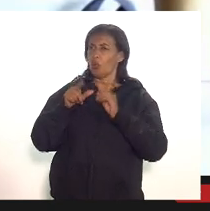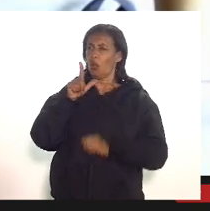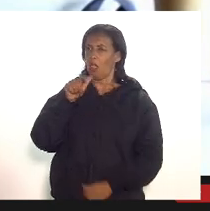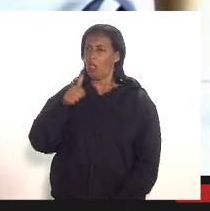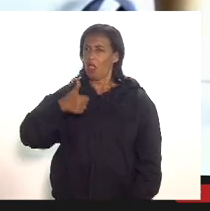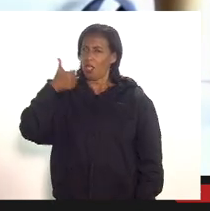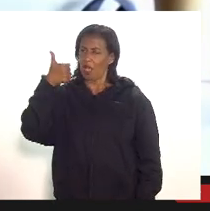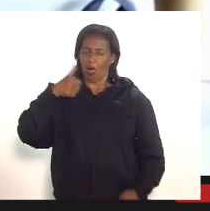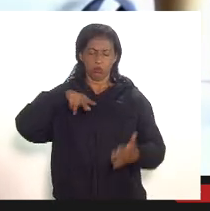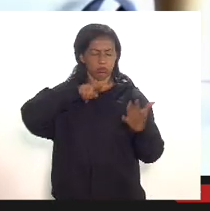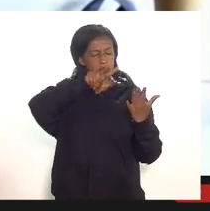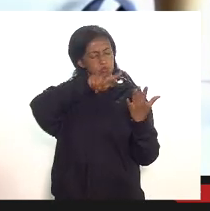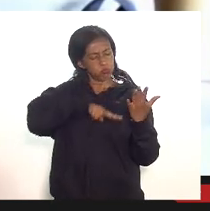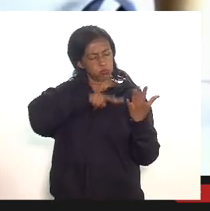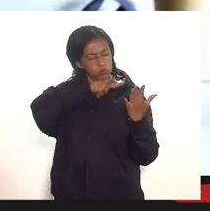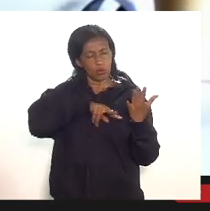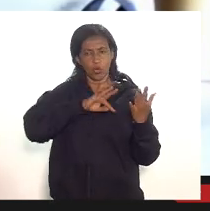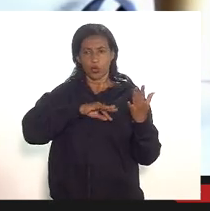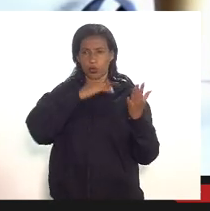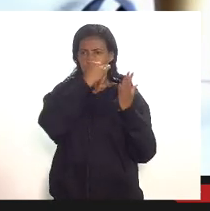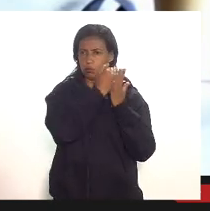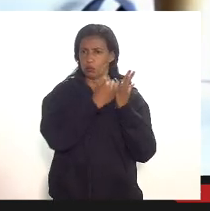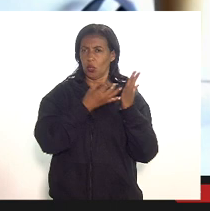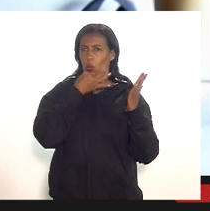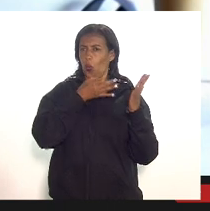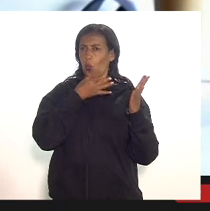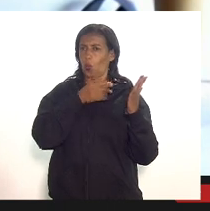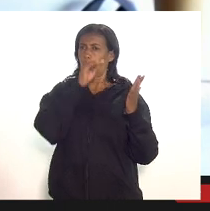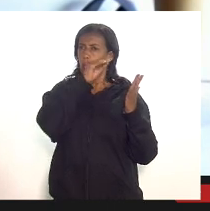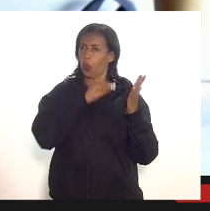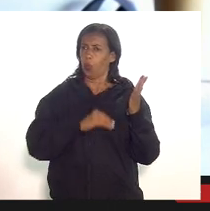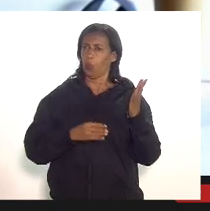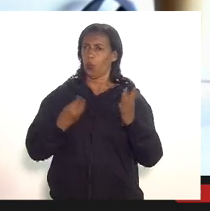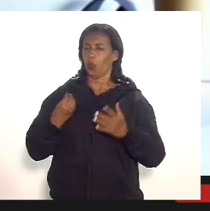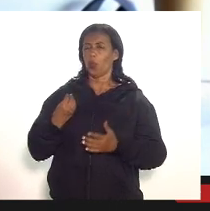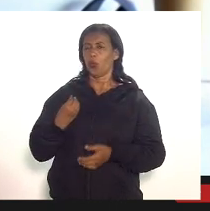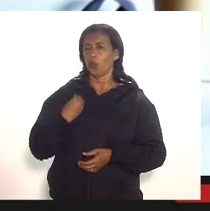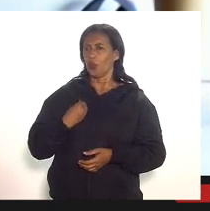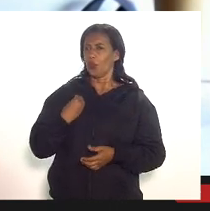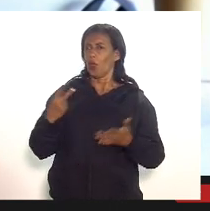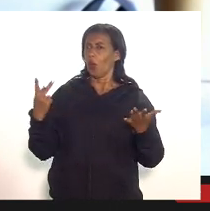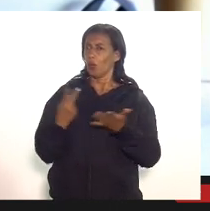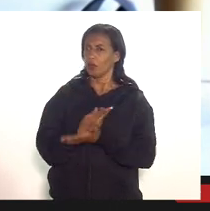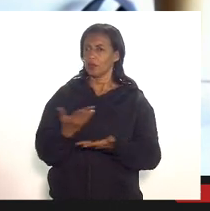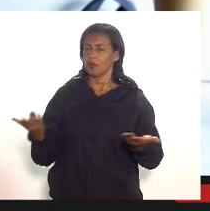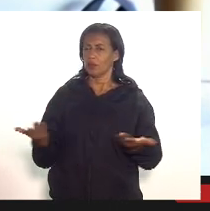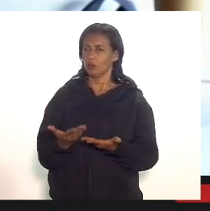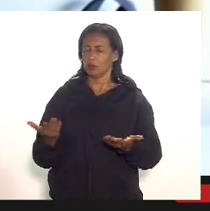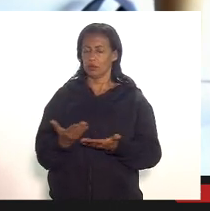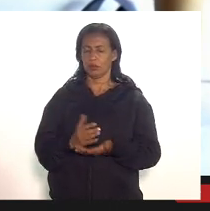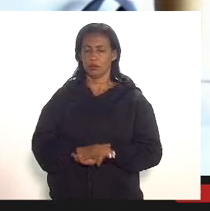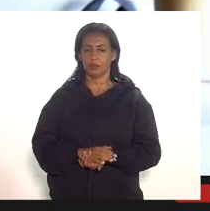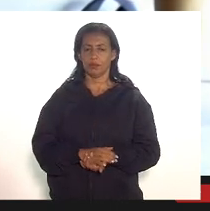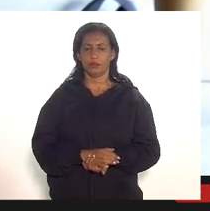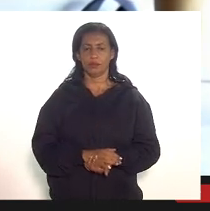infras legais dessas questões todas que nós estamos levantando é